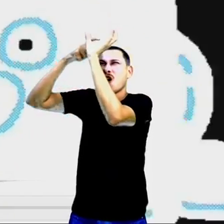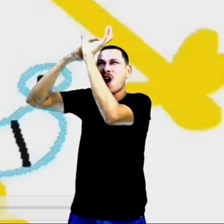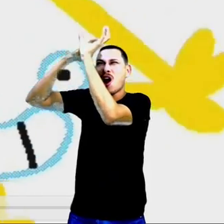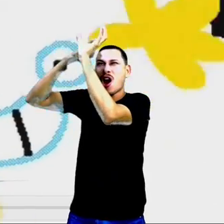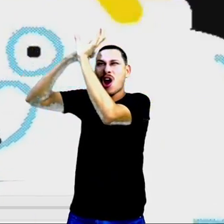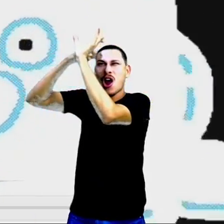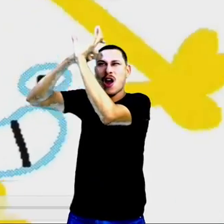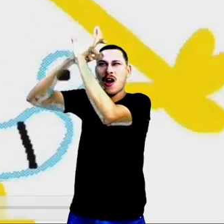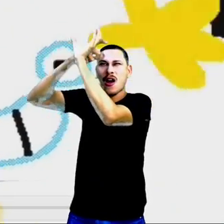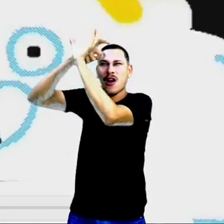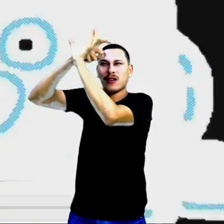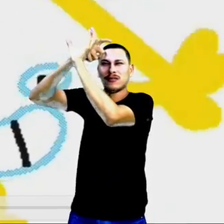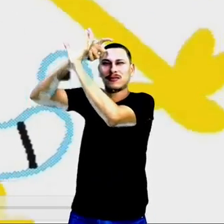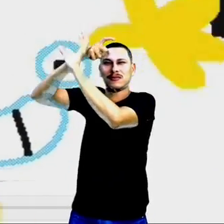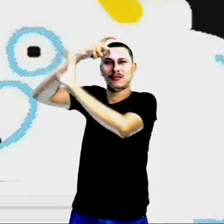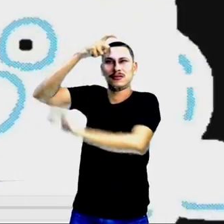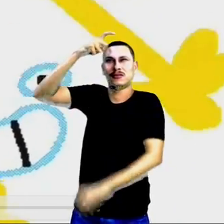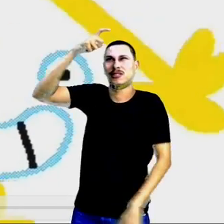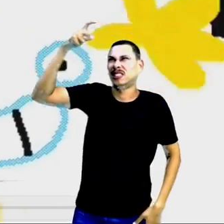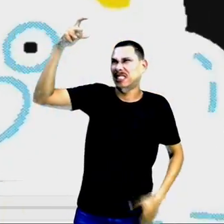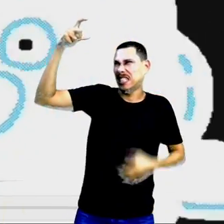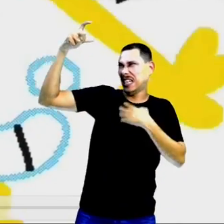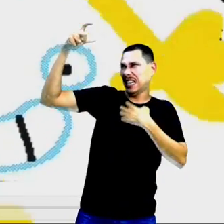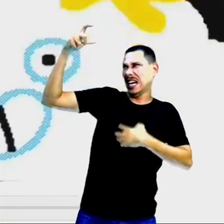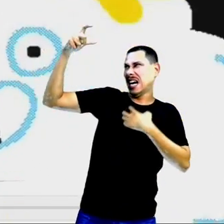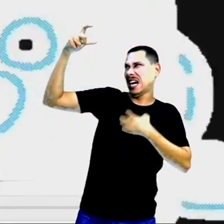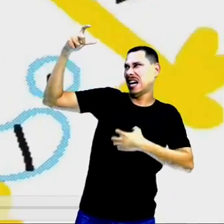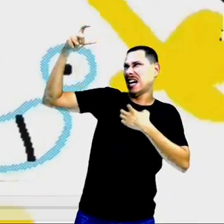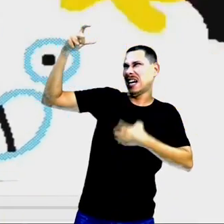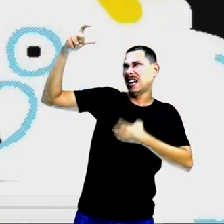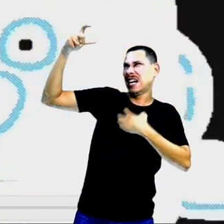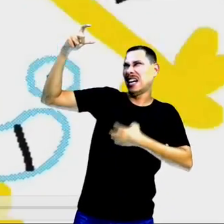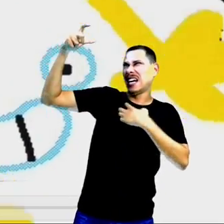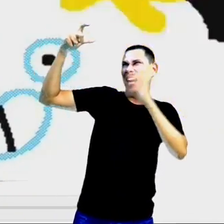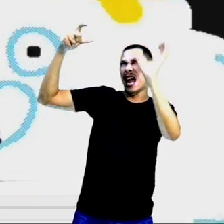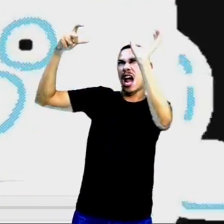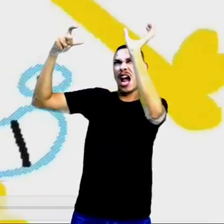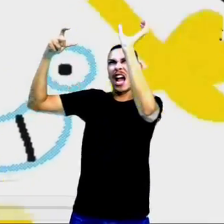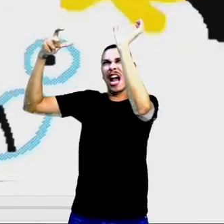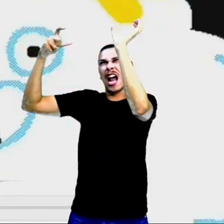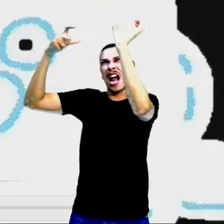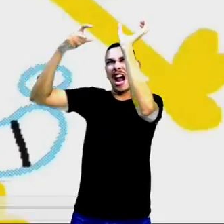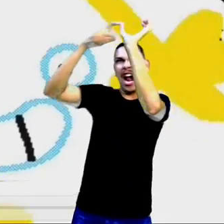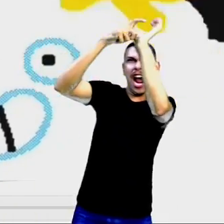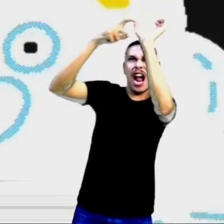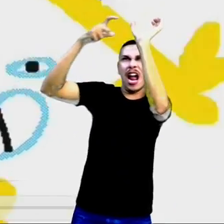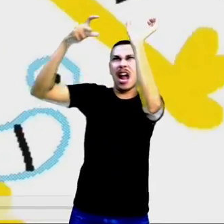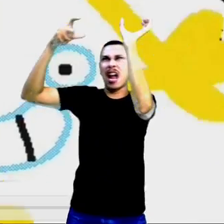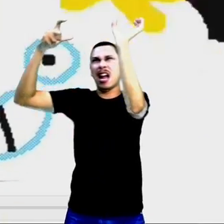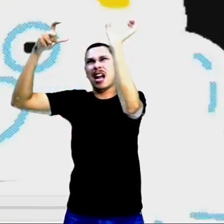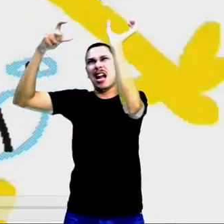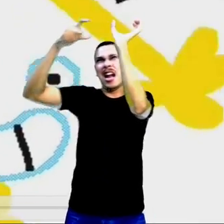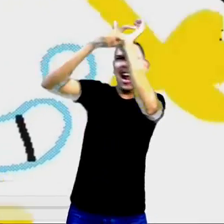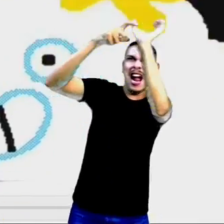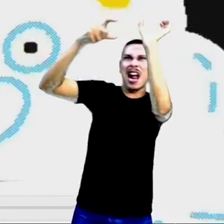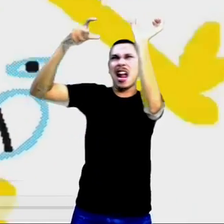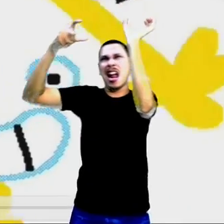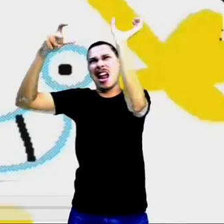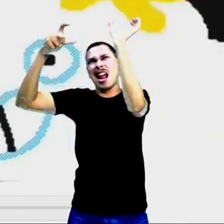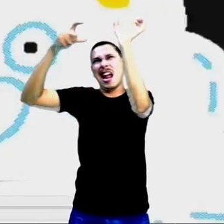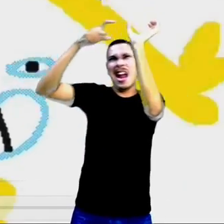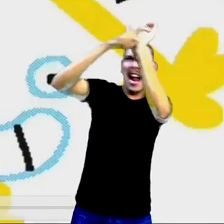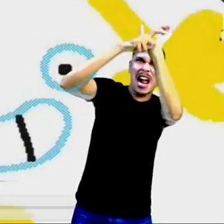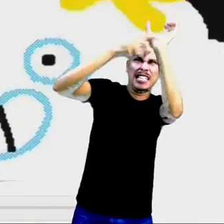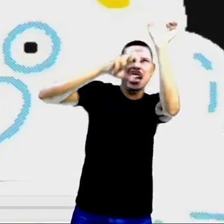O sol, muito nervoso, começou a empurrar a nuvenzinha e a gritar, Saia da minha